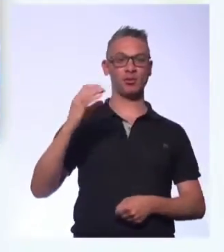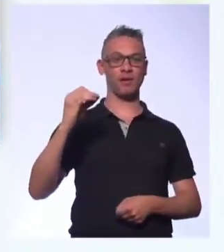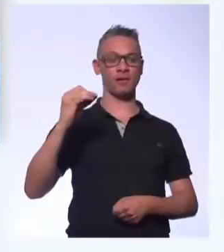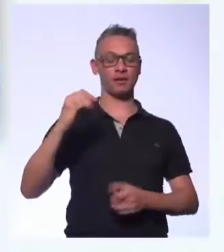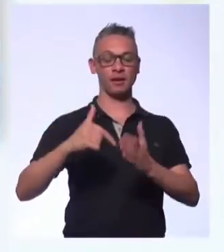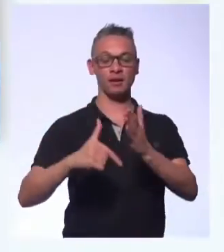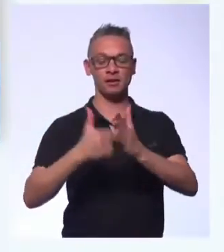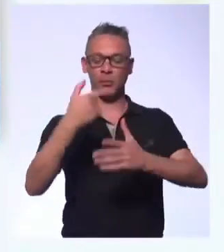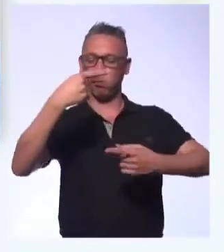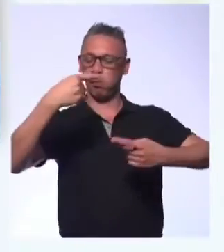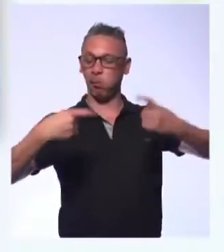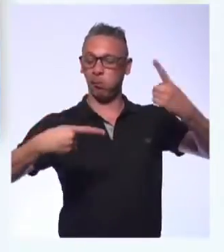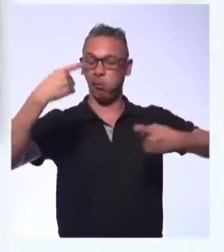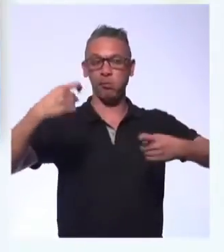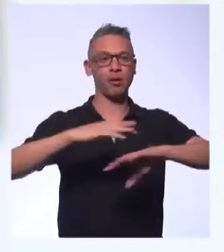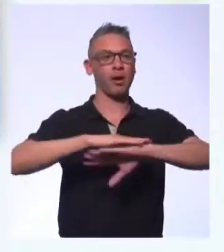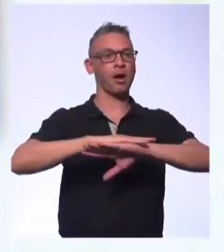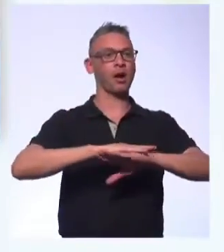Segunda Guerra Mundial.